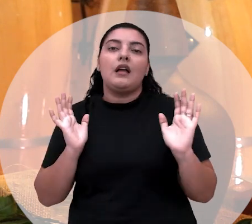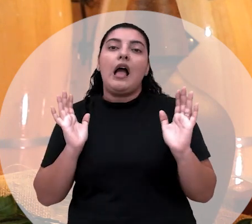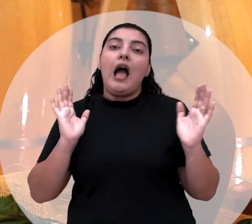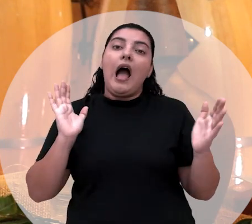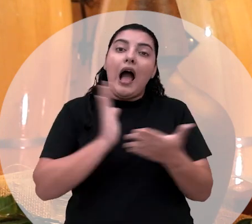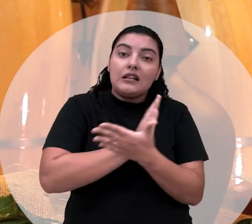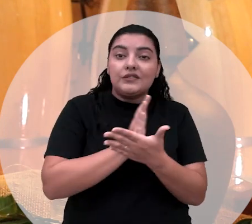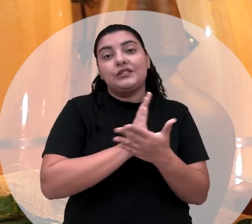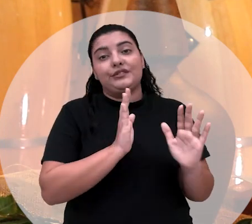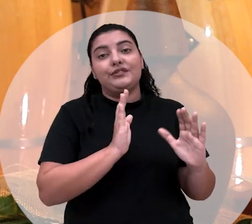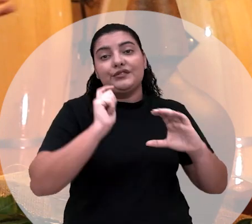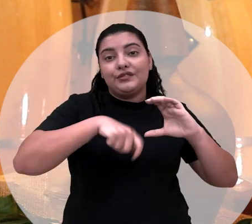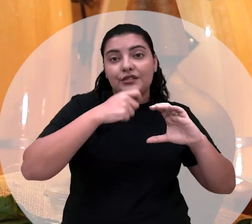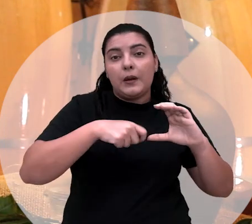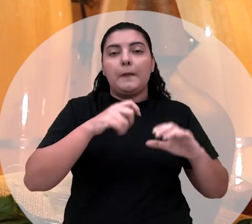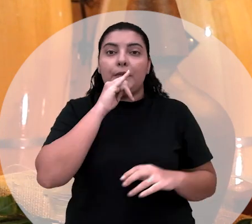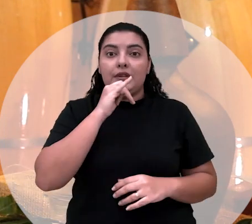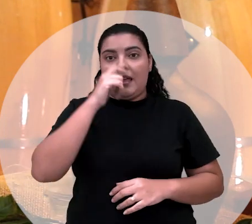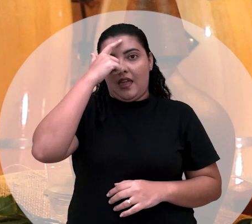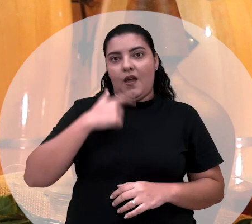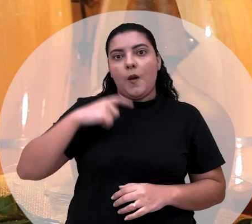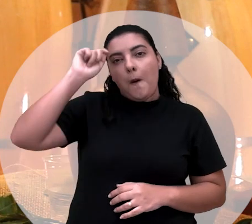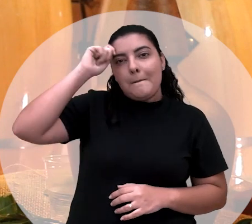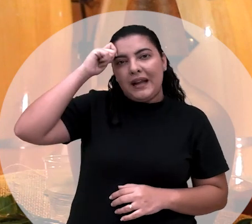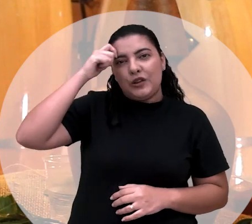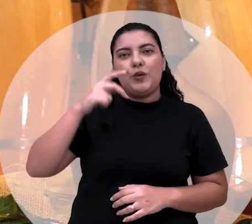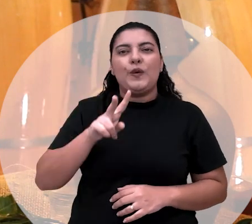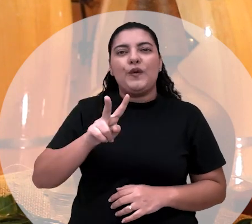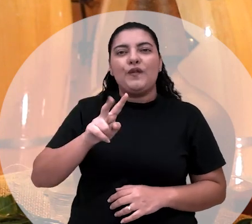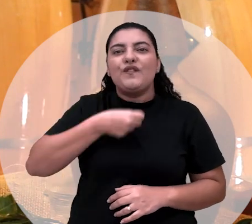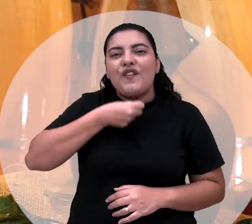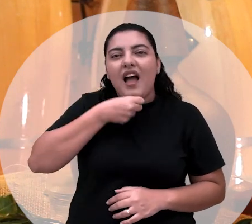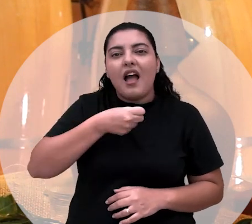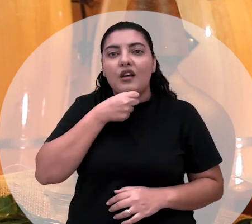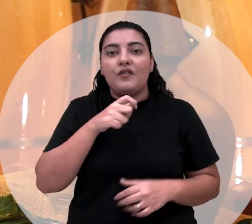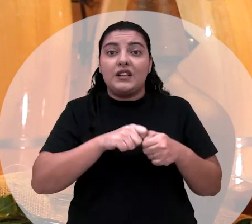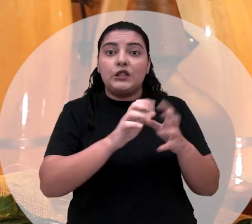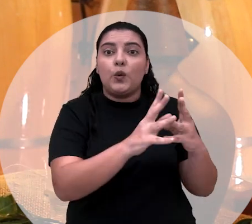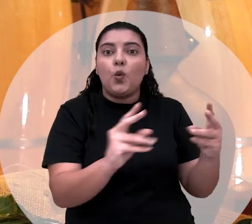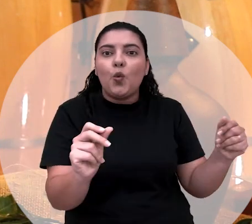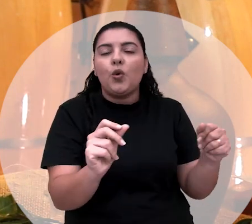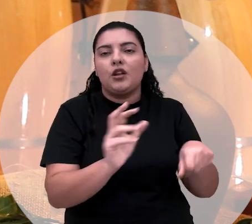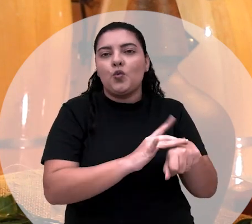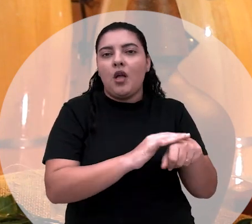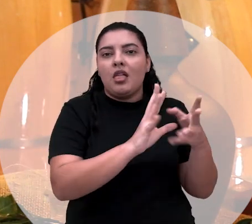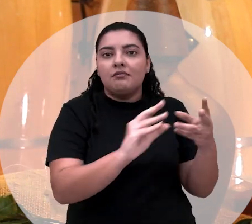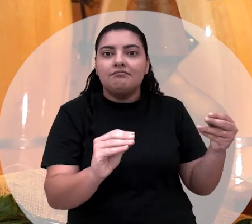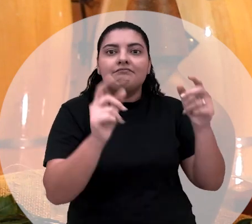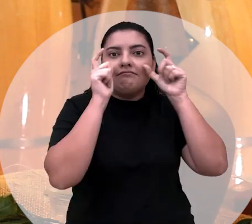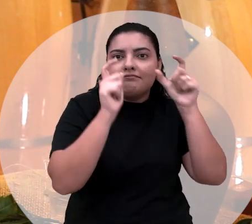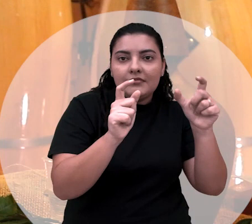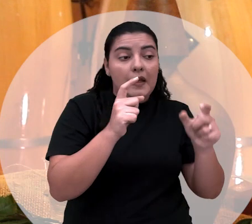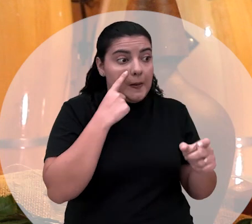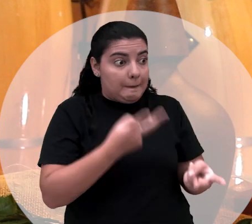vezes tem um vídeo desse, às vezes tem um preto velho como eu fiz, eu mesmo fiz vídeo do preto velho fazendo cura. Então é vídeo interessante para que